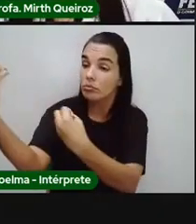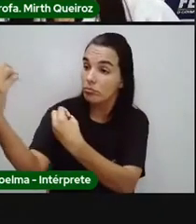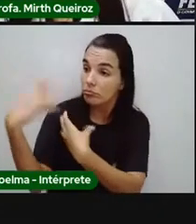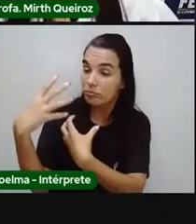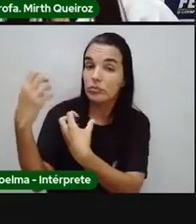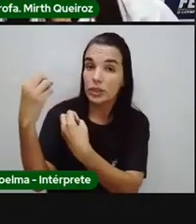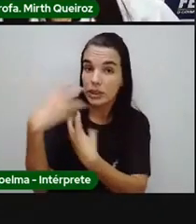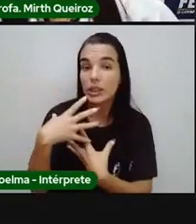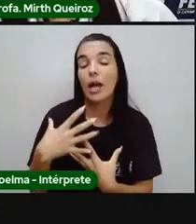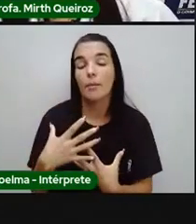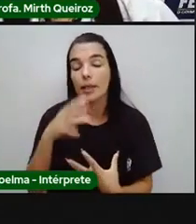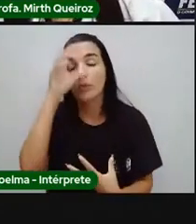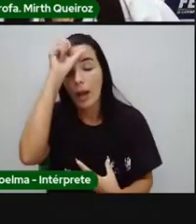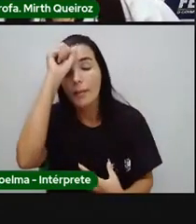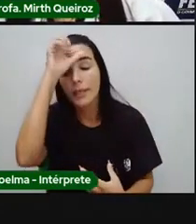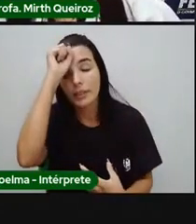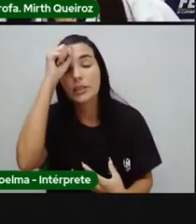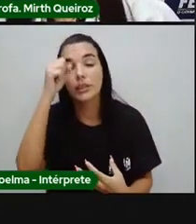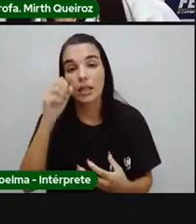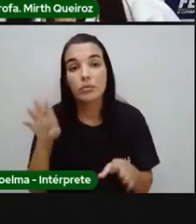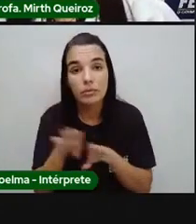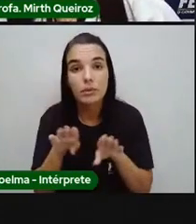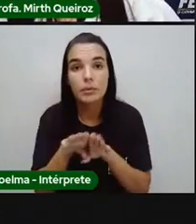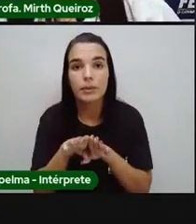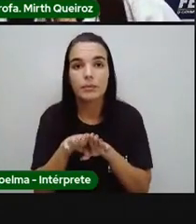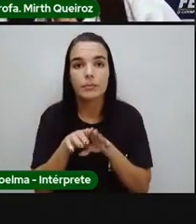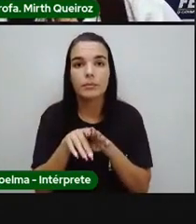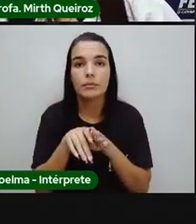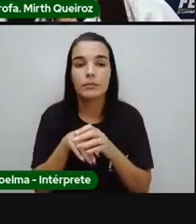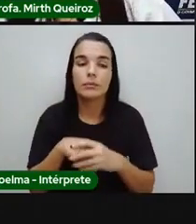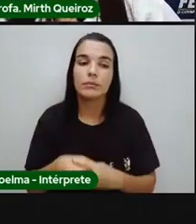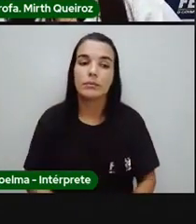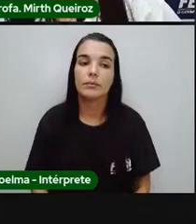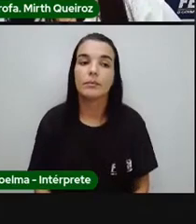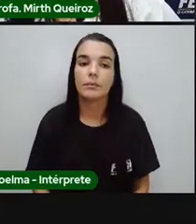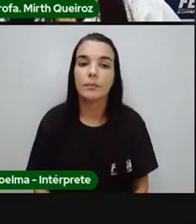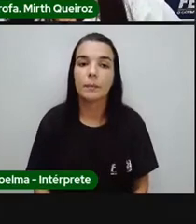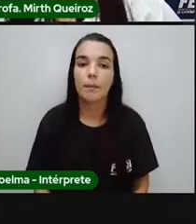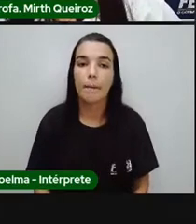por trás, tem um aprendizado por trás daquilo ali. Certo?